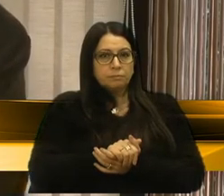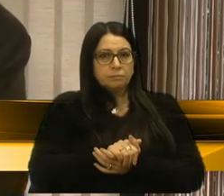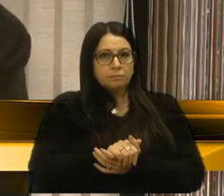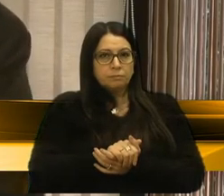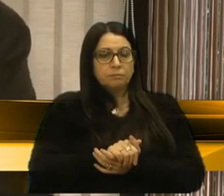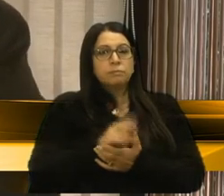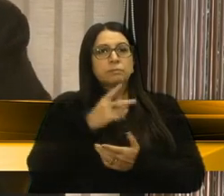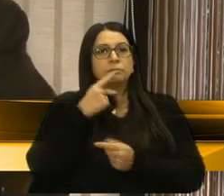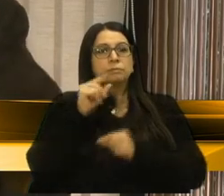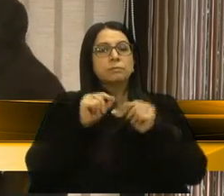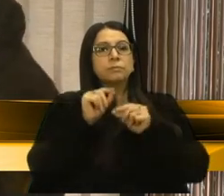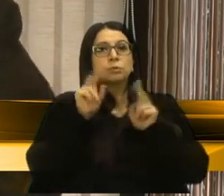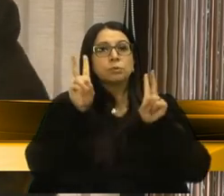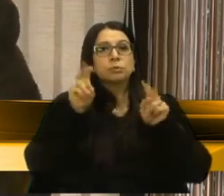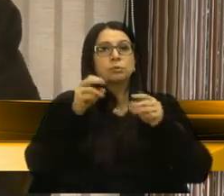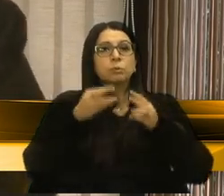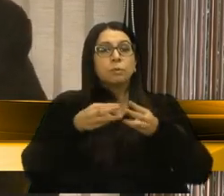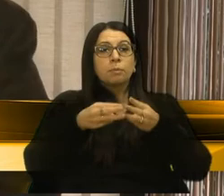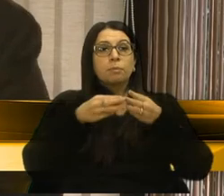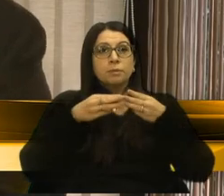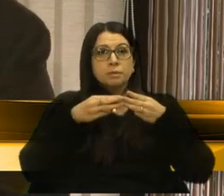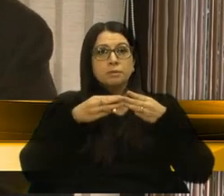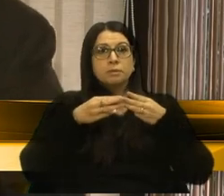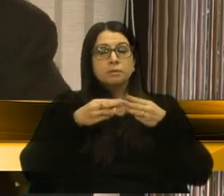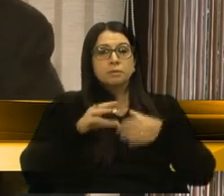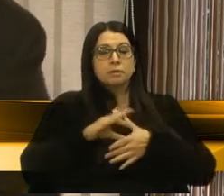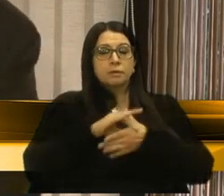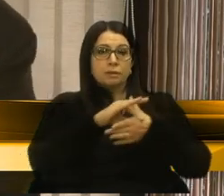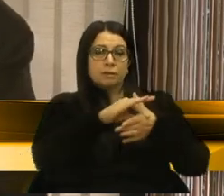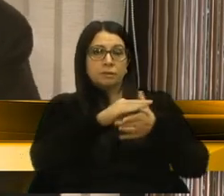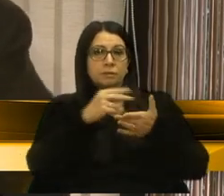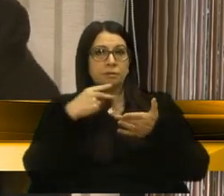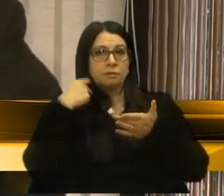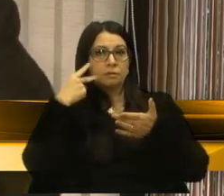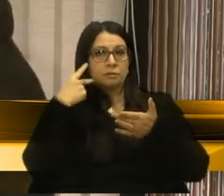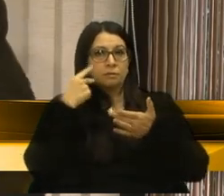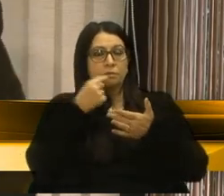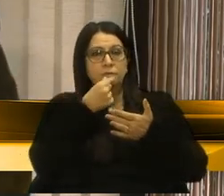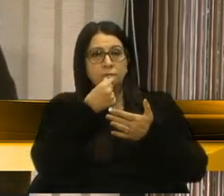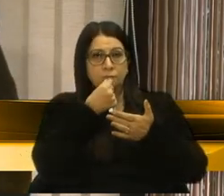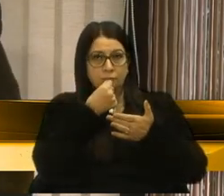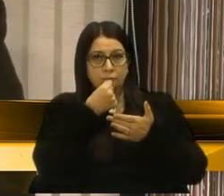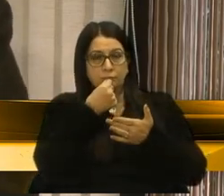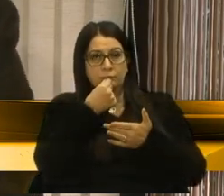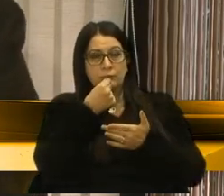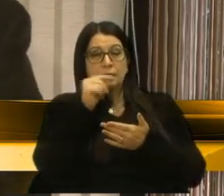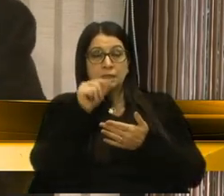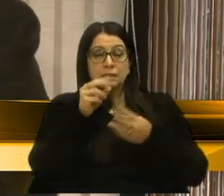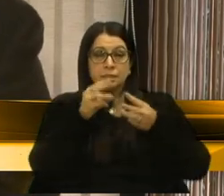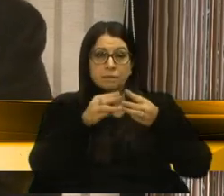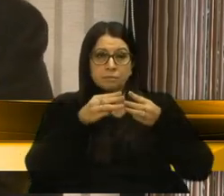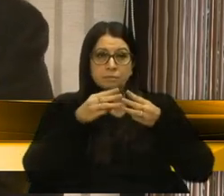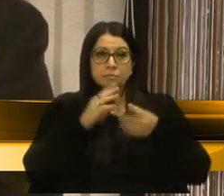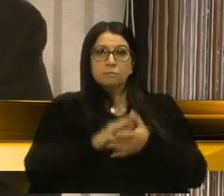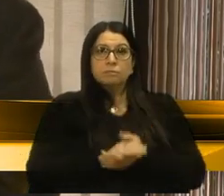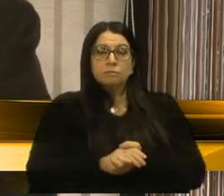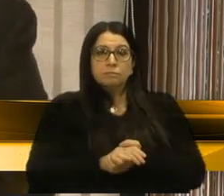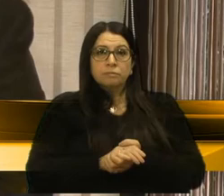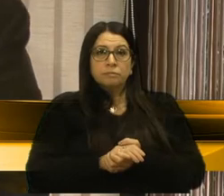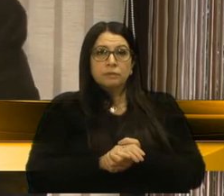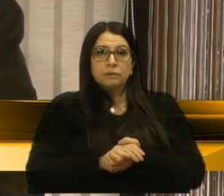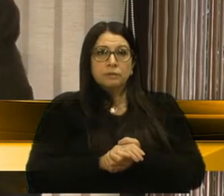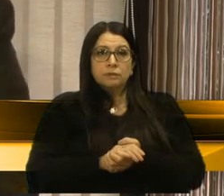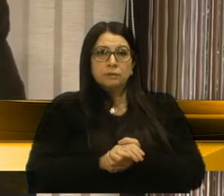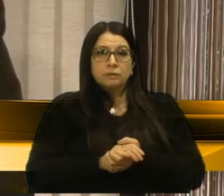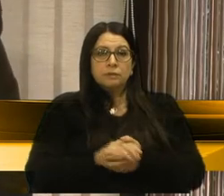de uma moção, liderada pelo vereador Rodrigo, que essa moção, diz, questão das